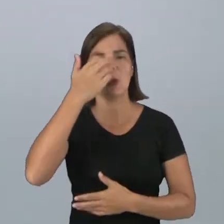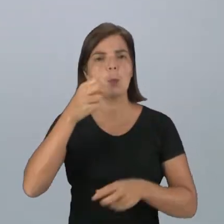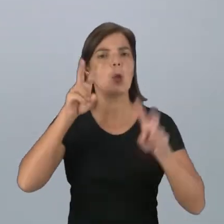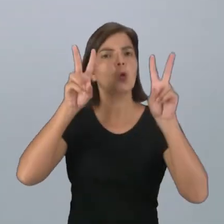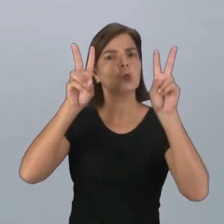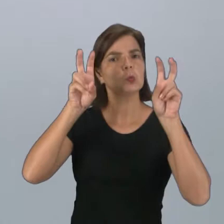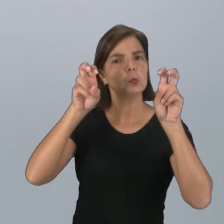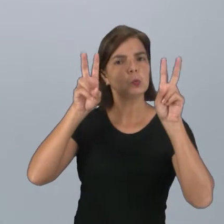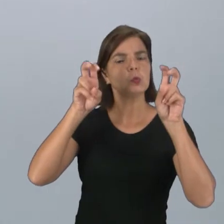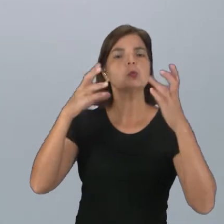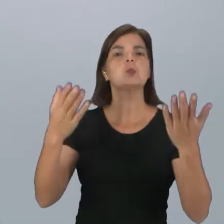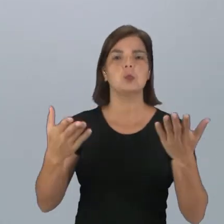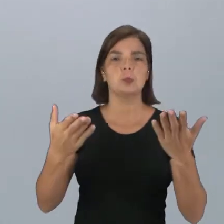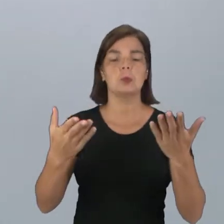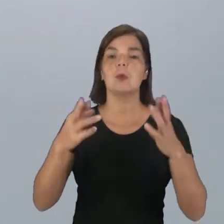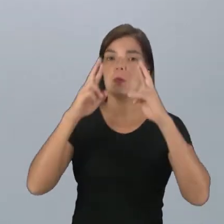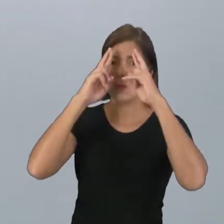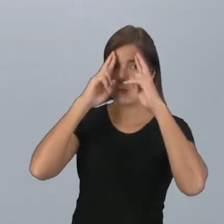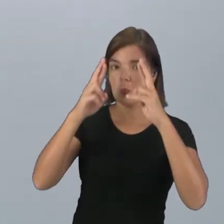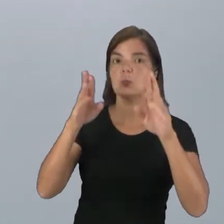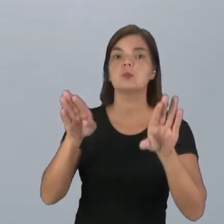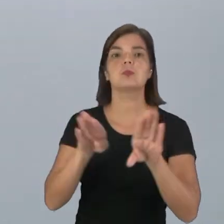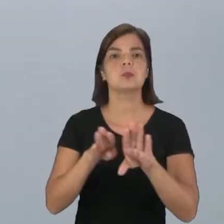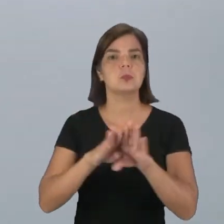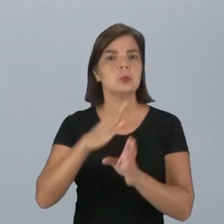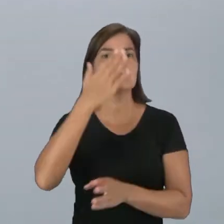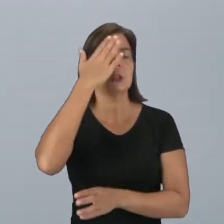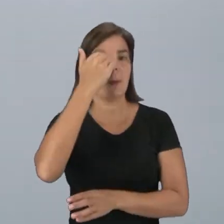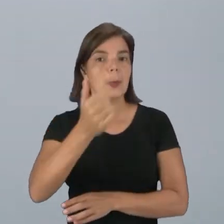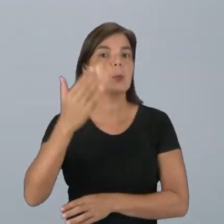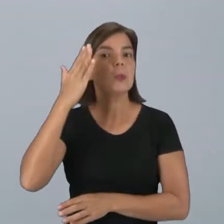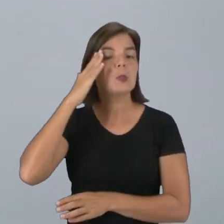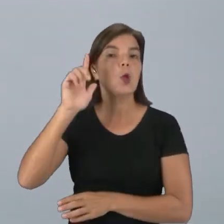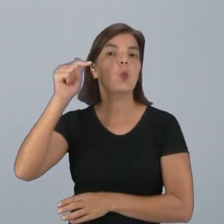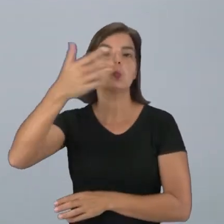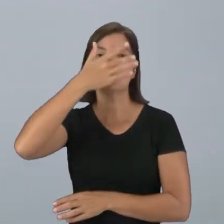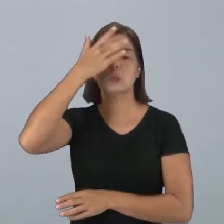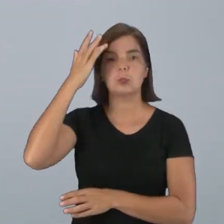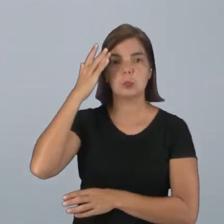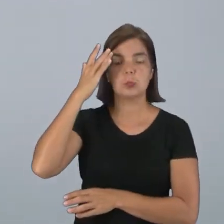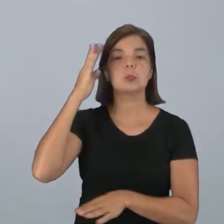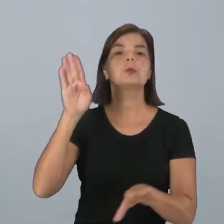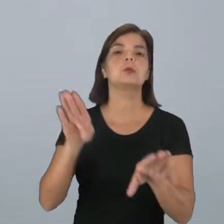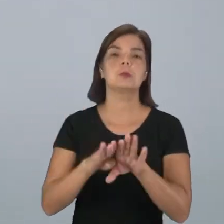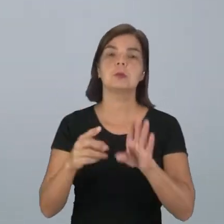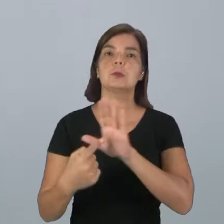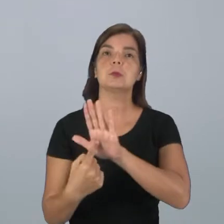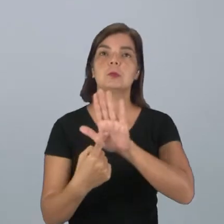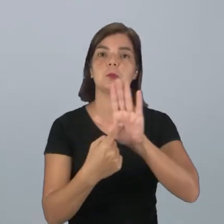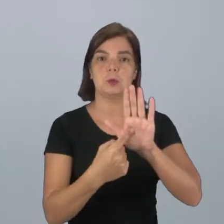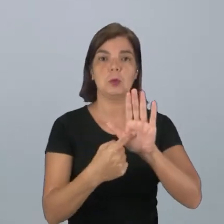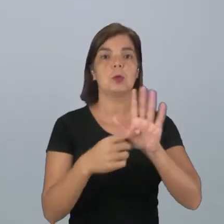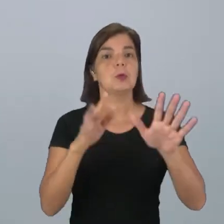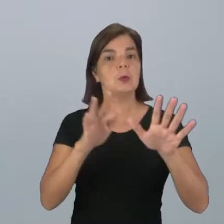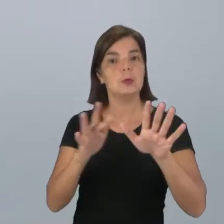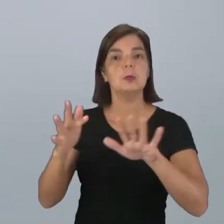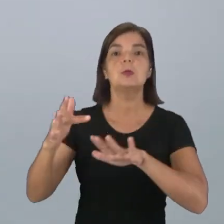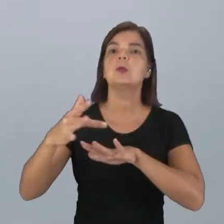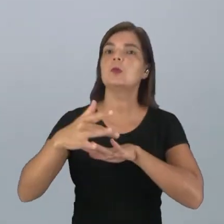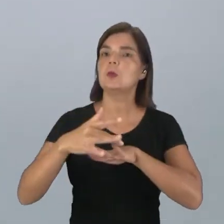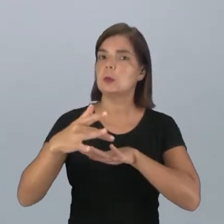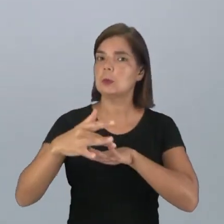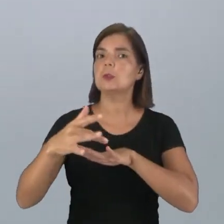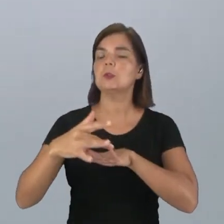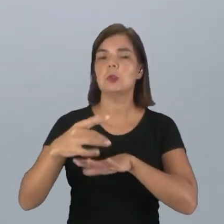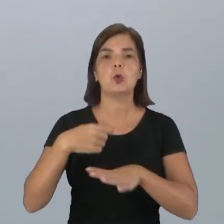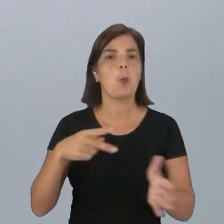consistente e de maneira respeitosa, sabendo ouvir o outro. Os comentários colocados em redes sociais, eles não